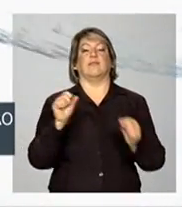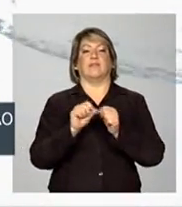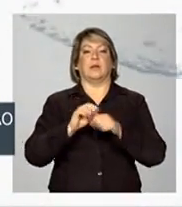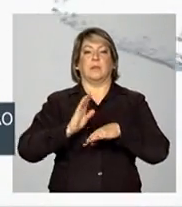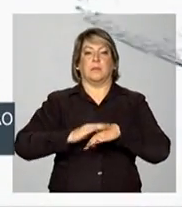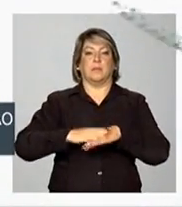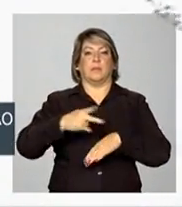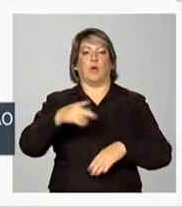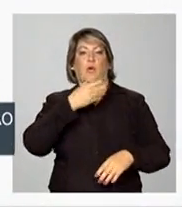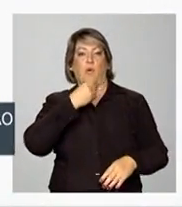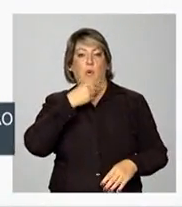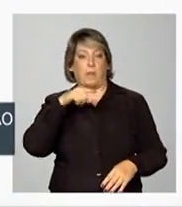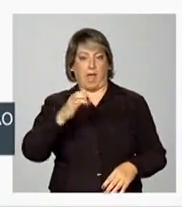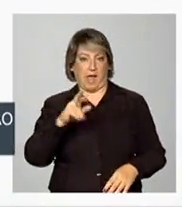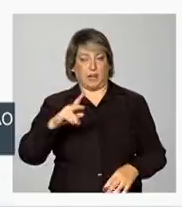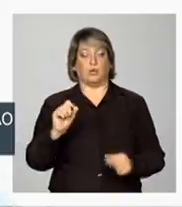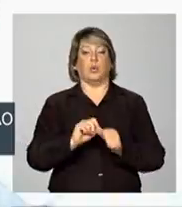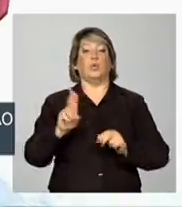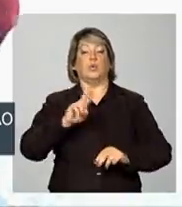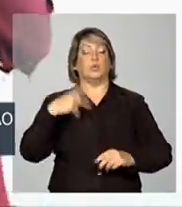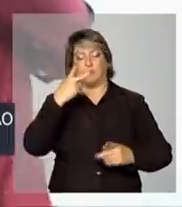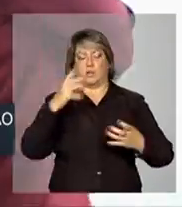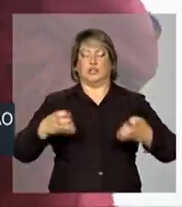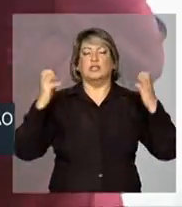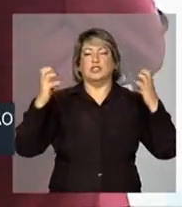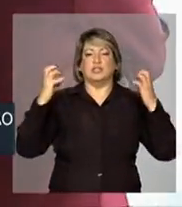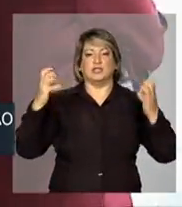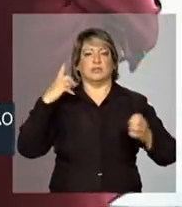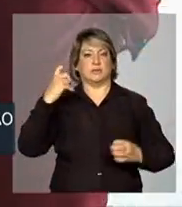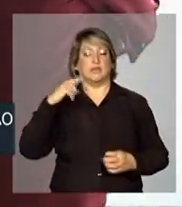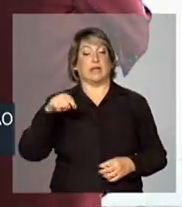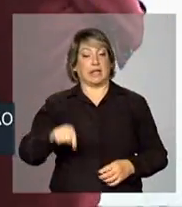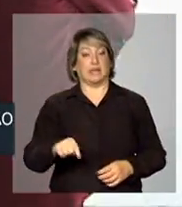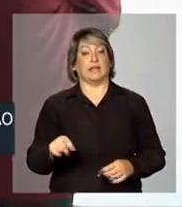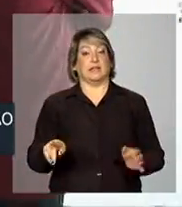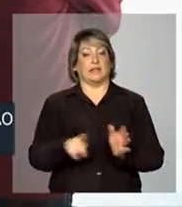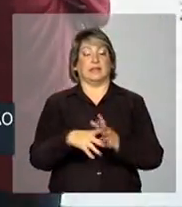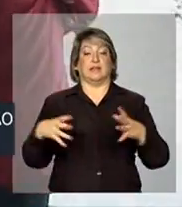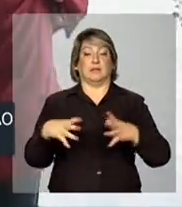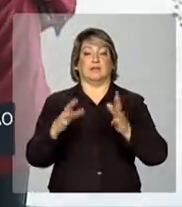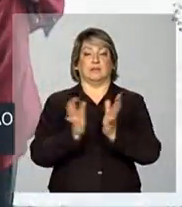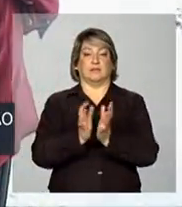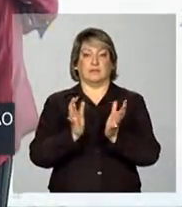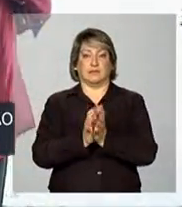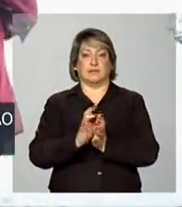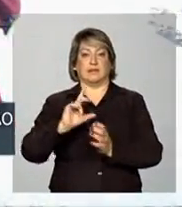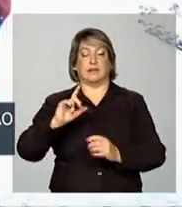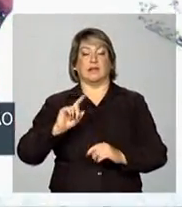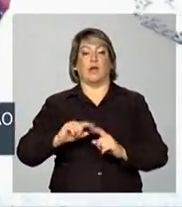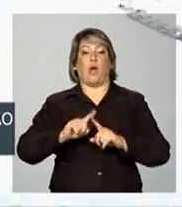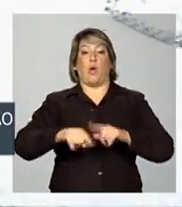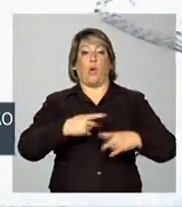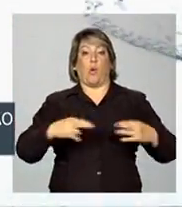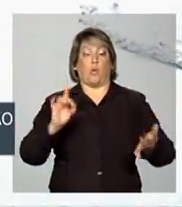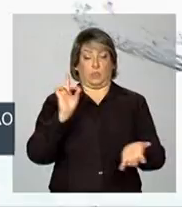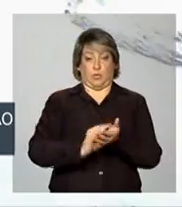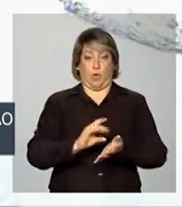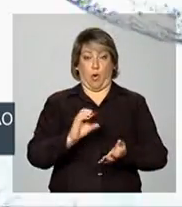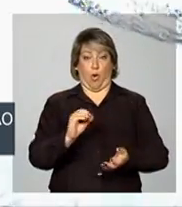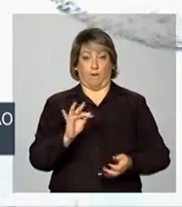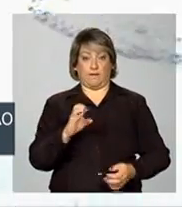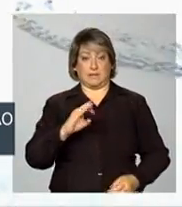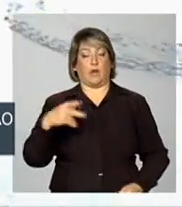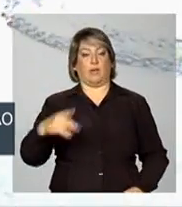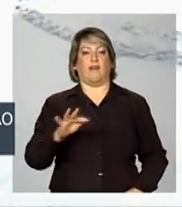pelo músico baiano para ser usado pela torcida. O produto faz parte da linha de produtos oficiais da FIFA.